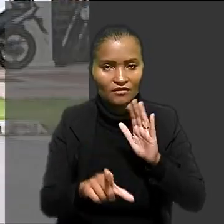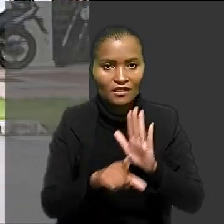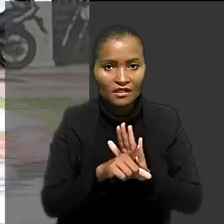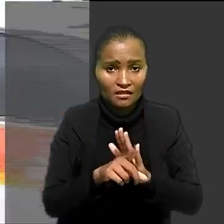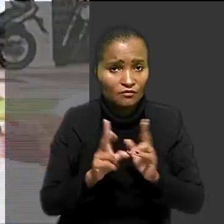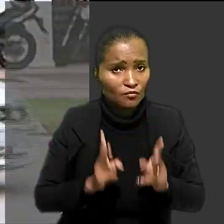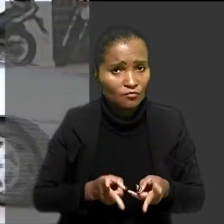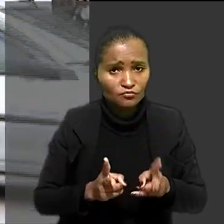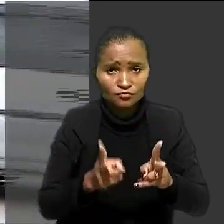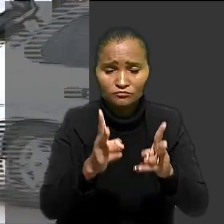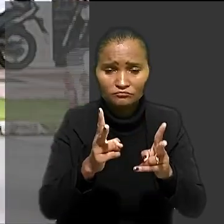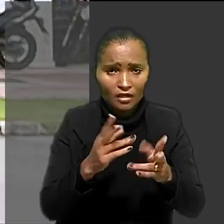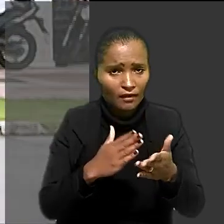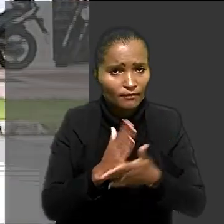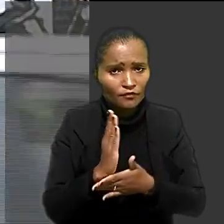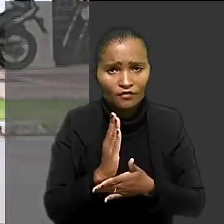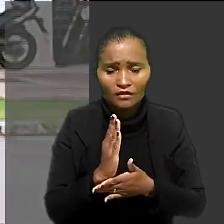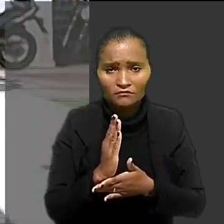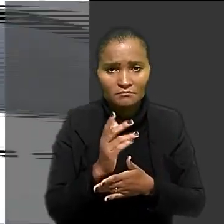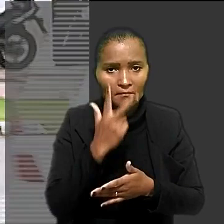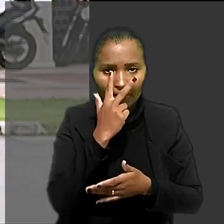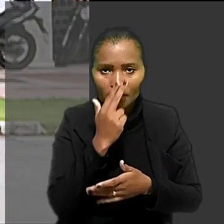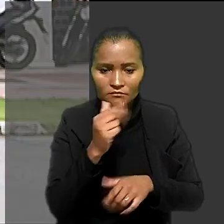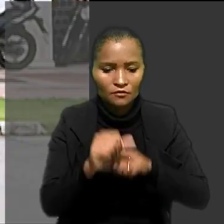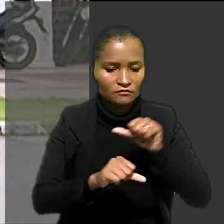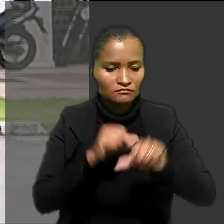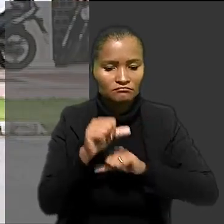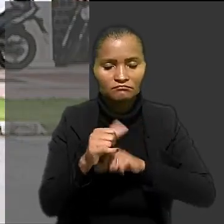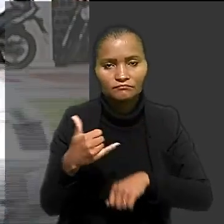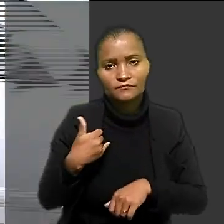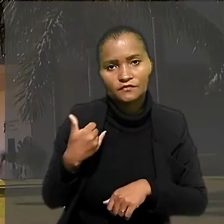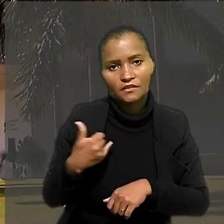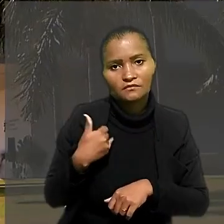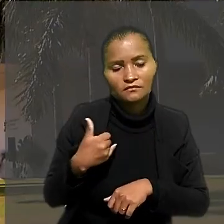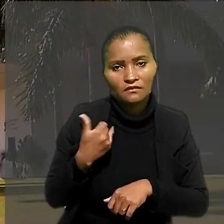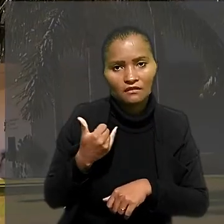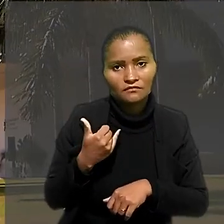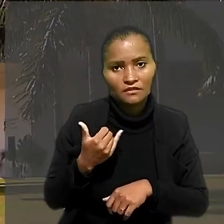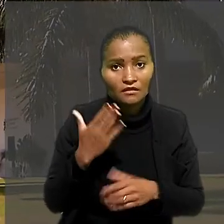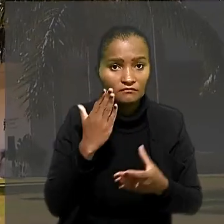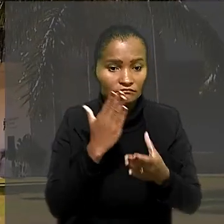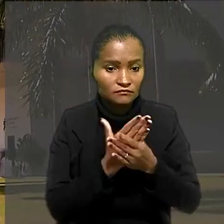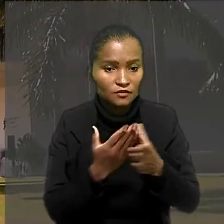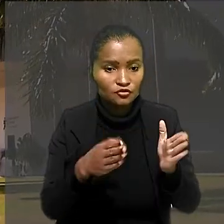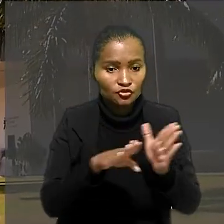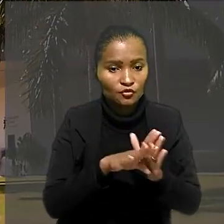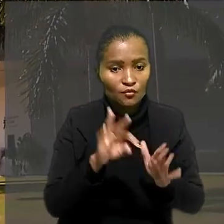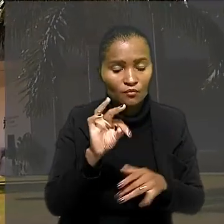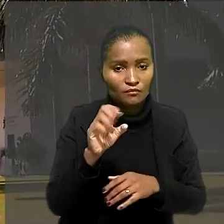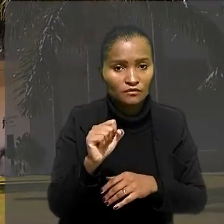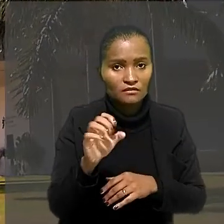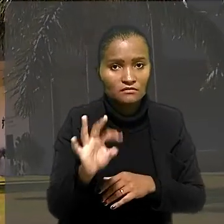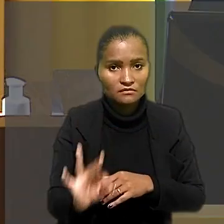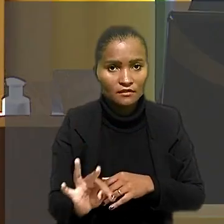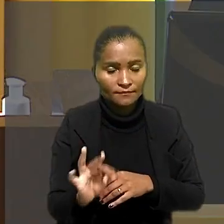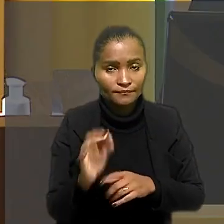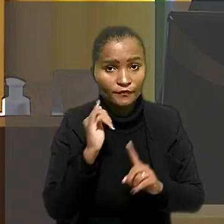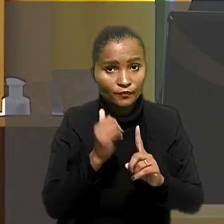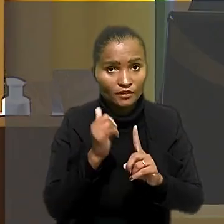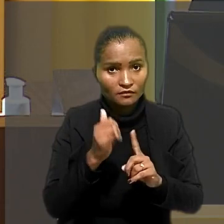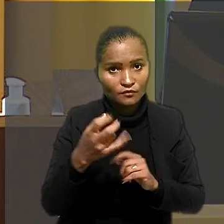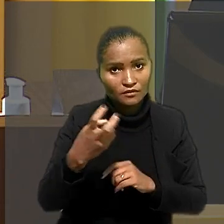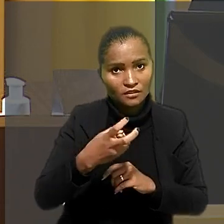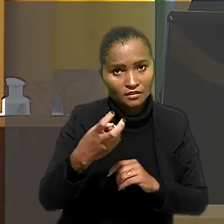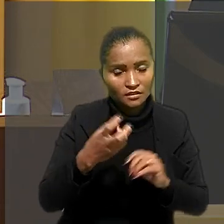continuam válidos, mesmo com a alteração posterior da idade. O caso chegou ao Tribunal Superior do Trabalho. O